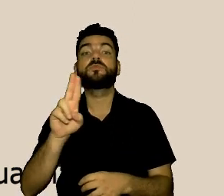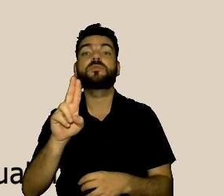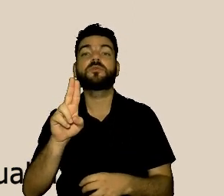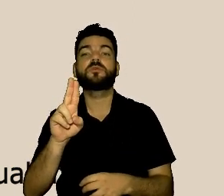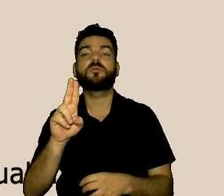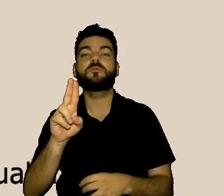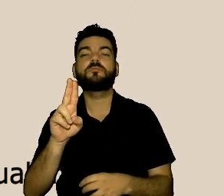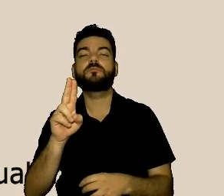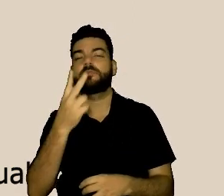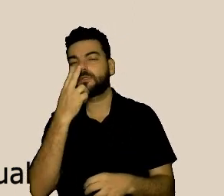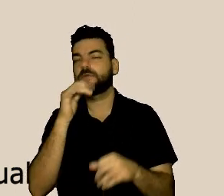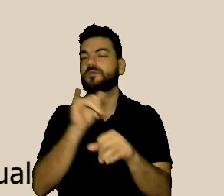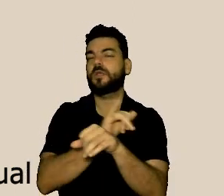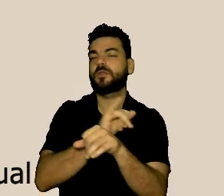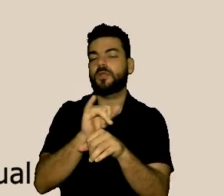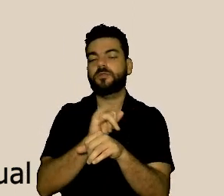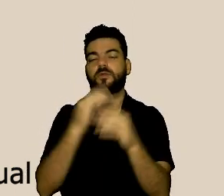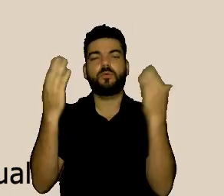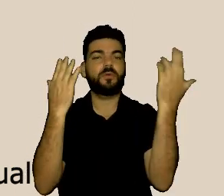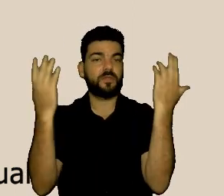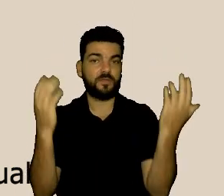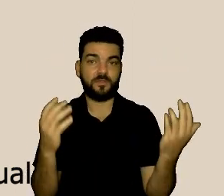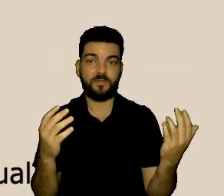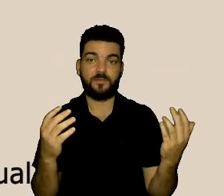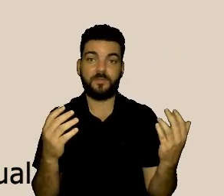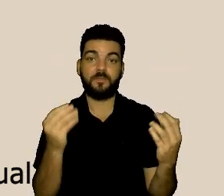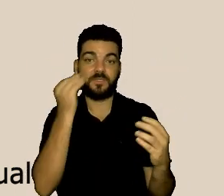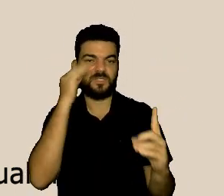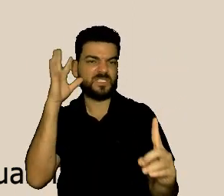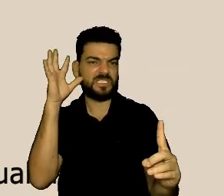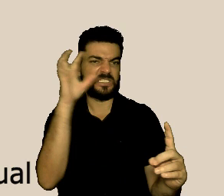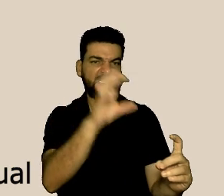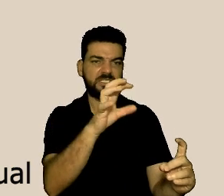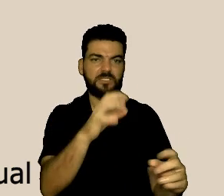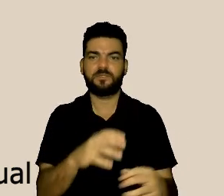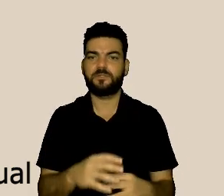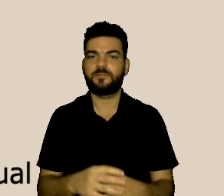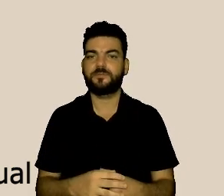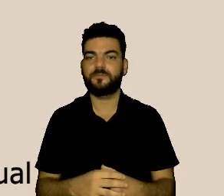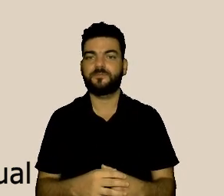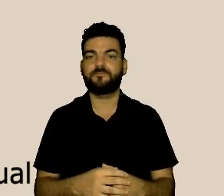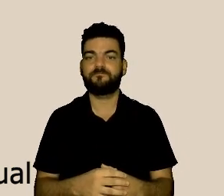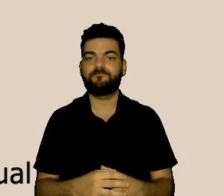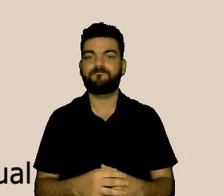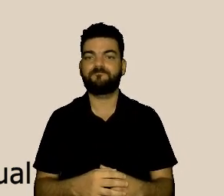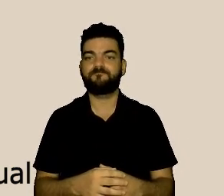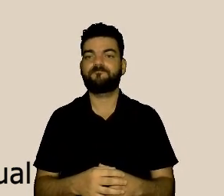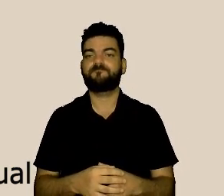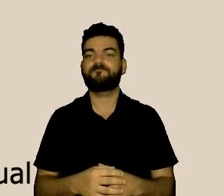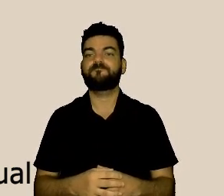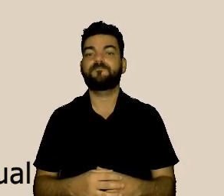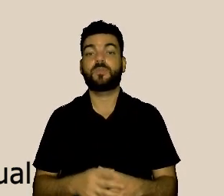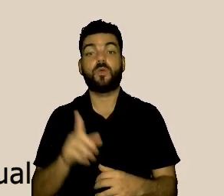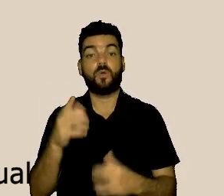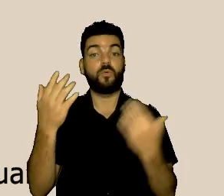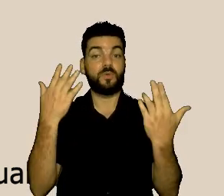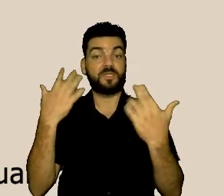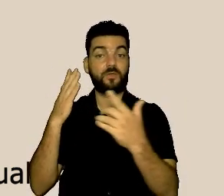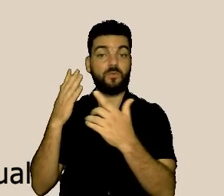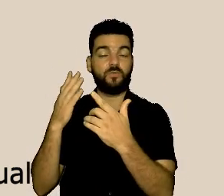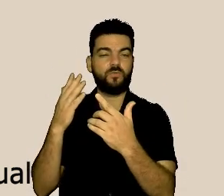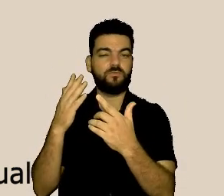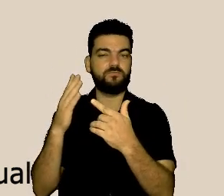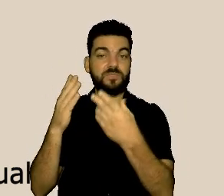-la. E aqui nós destacamos e temos um folheto que está disponível para download no nosso site,